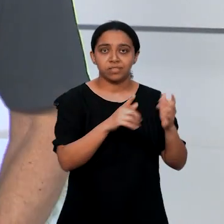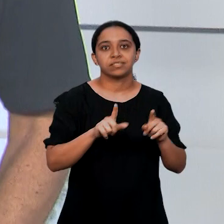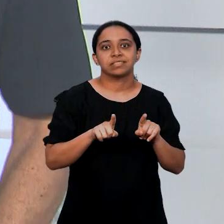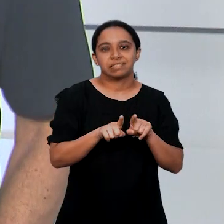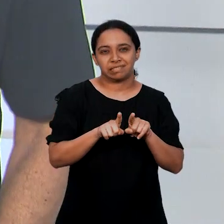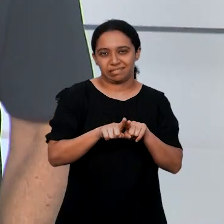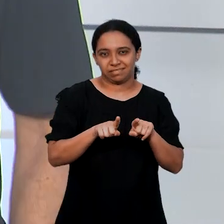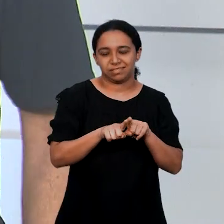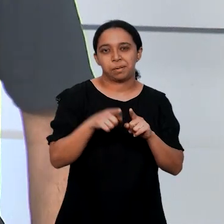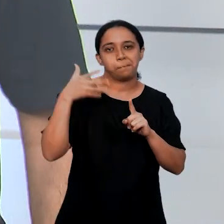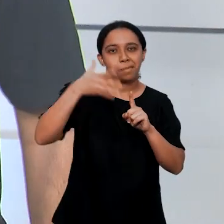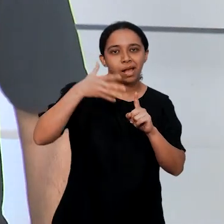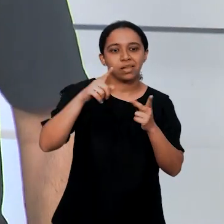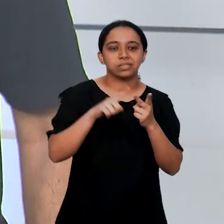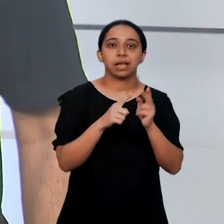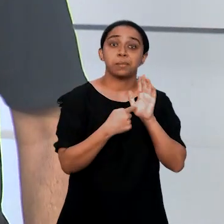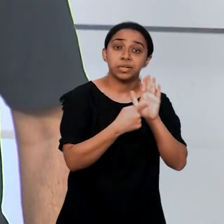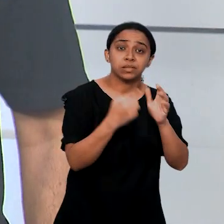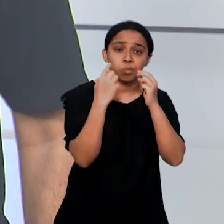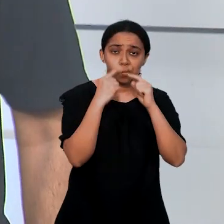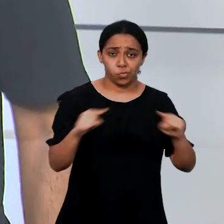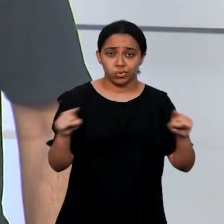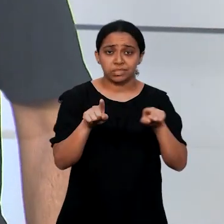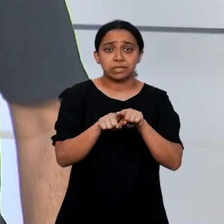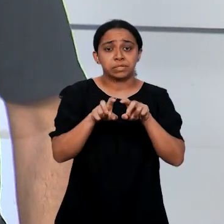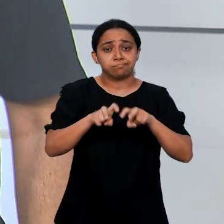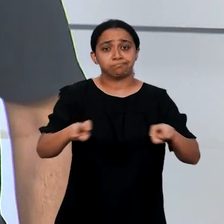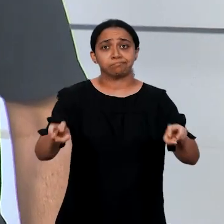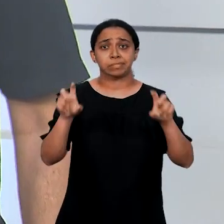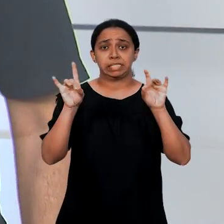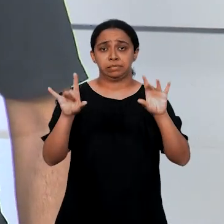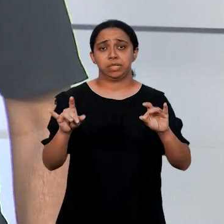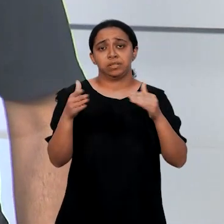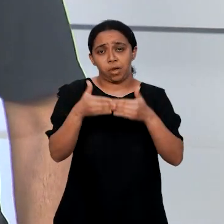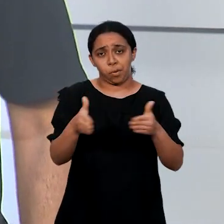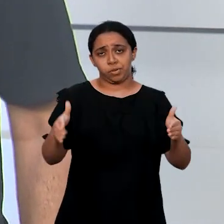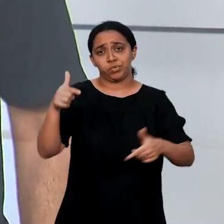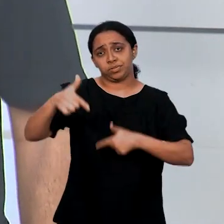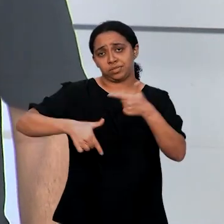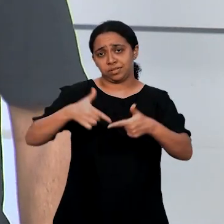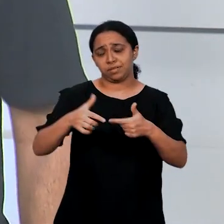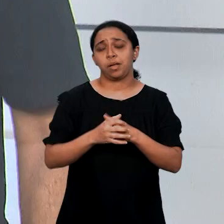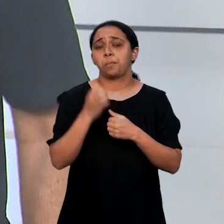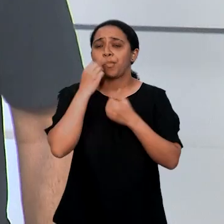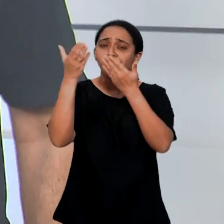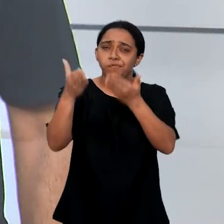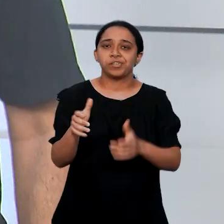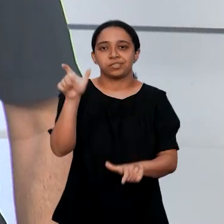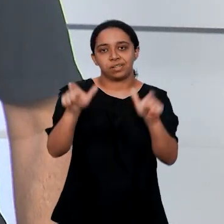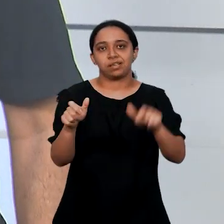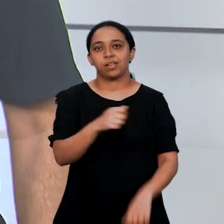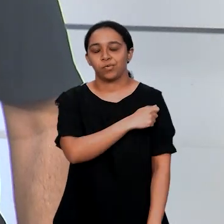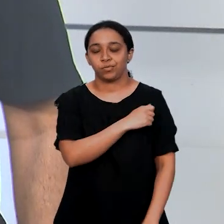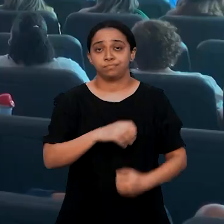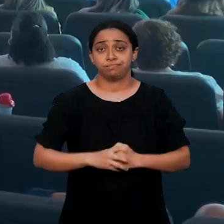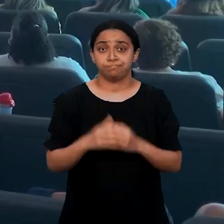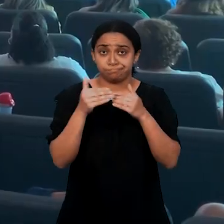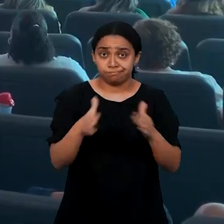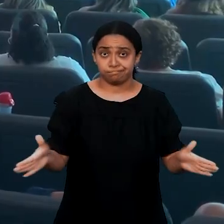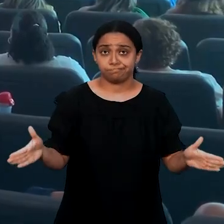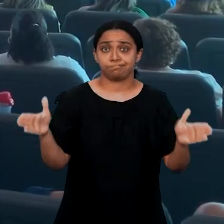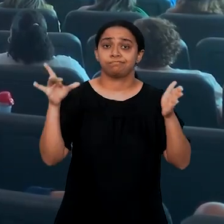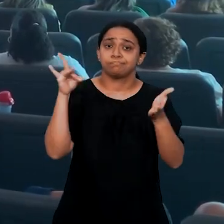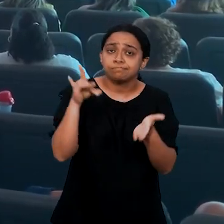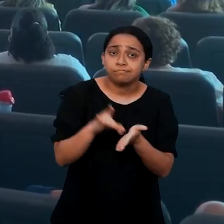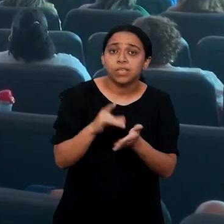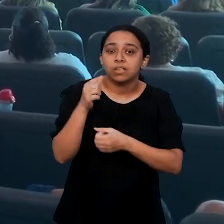contou com palestra, apresentação musical e formação do dispositivo de honra para as boas-vindas. Foi